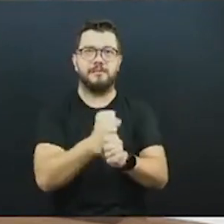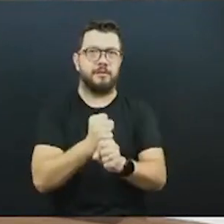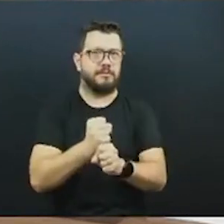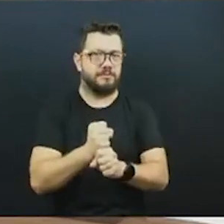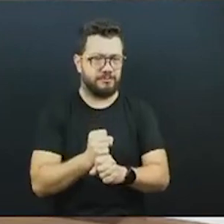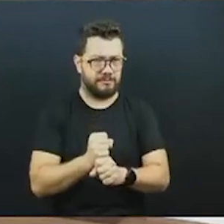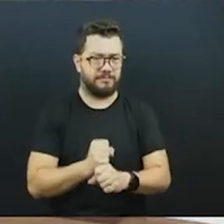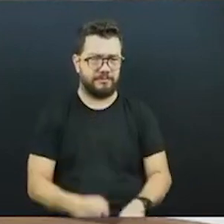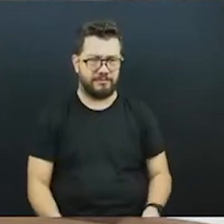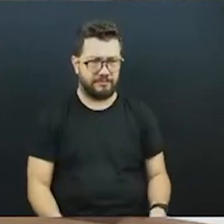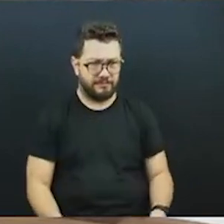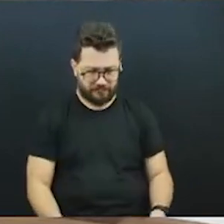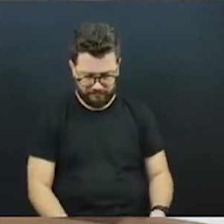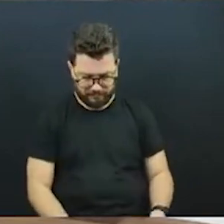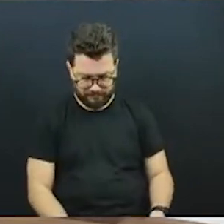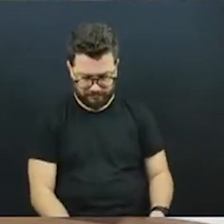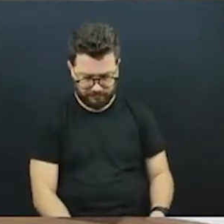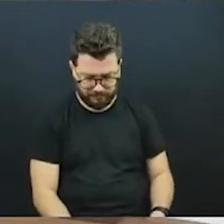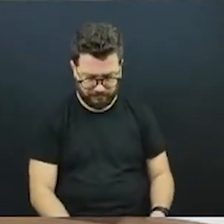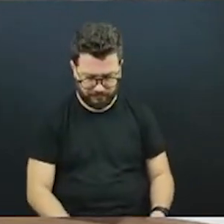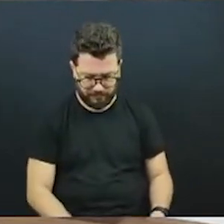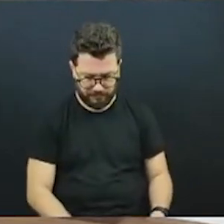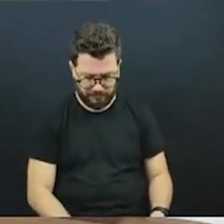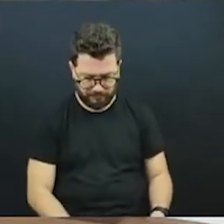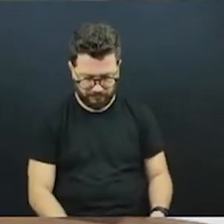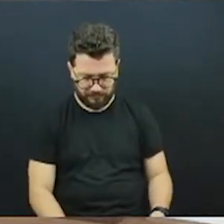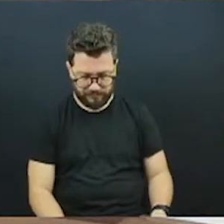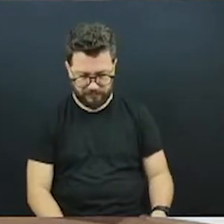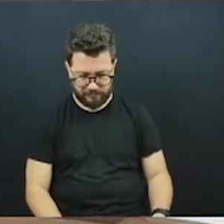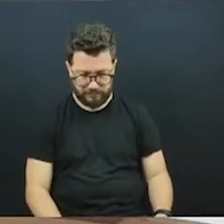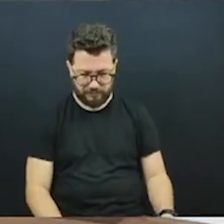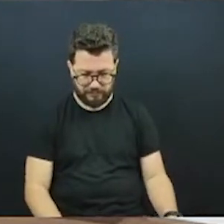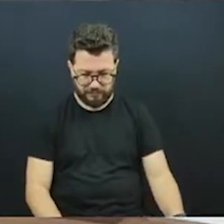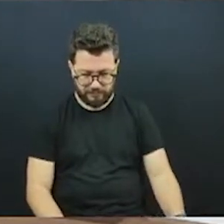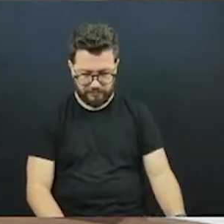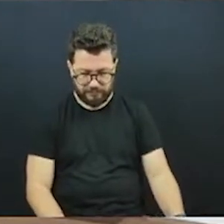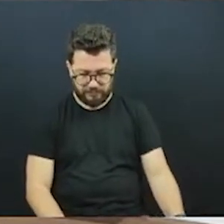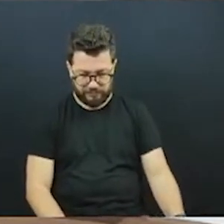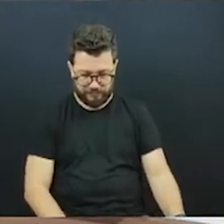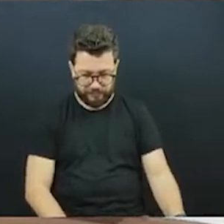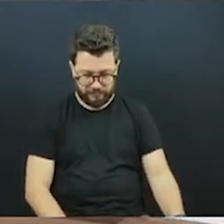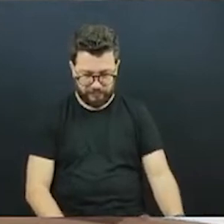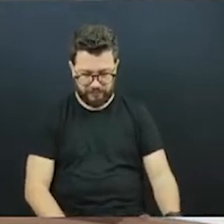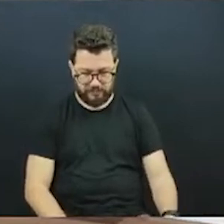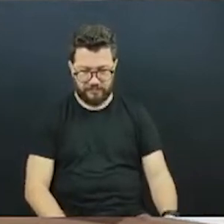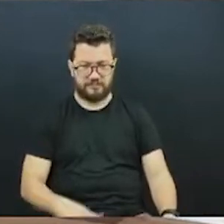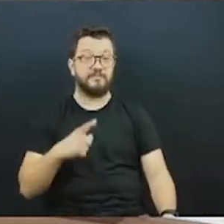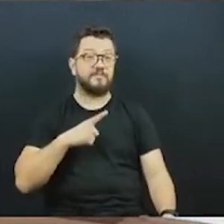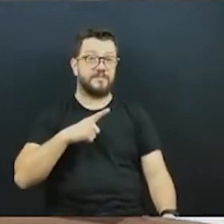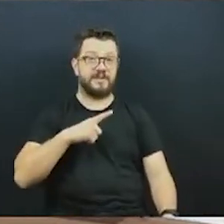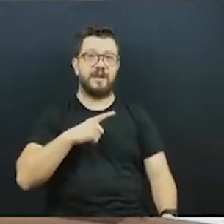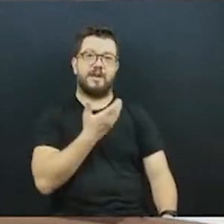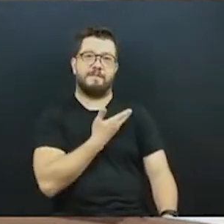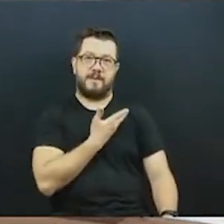não tem como dizer que Curitiba, no meu entendimento, e de vários amigos meus de Porto Alegre, eu tenho amigos de Fortaleza, aqui em